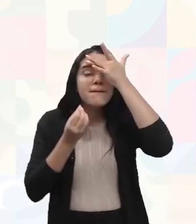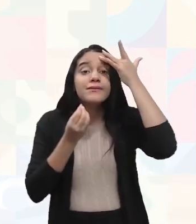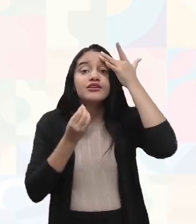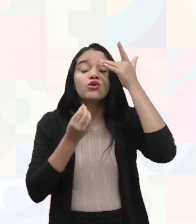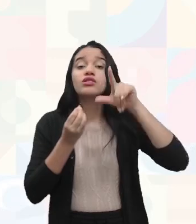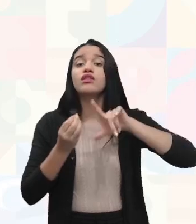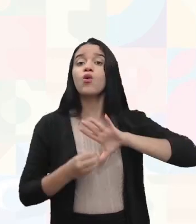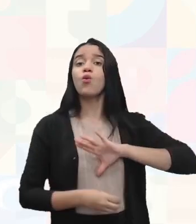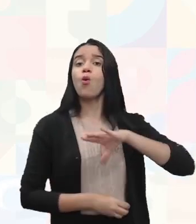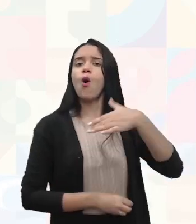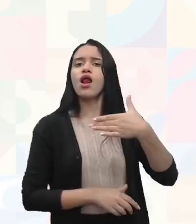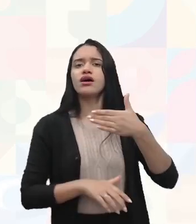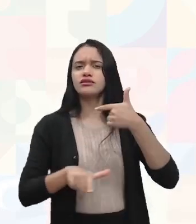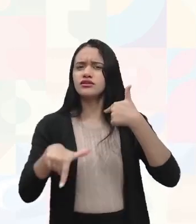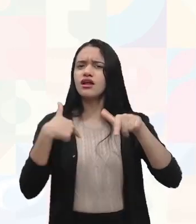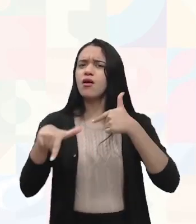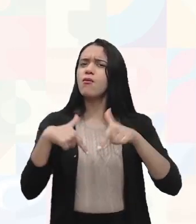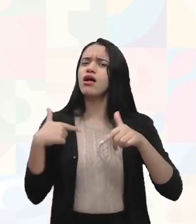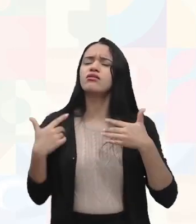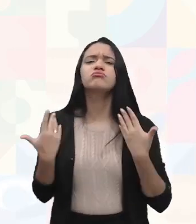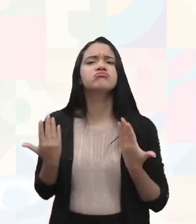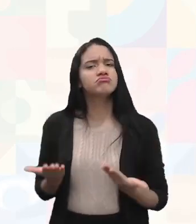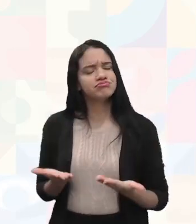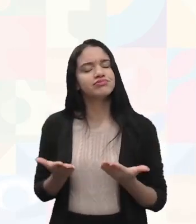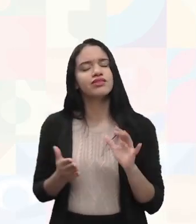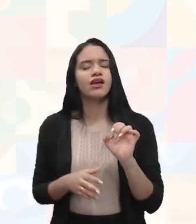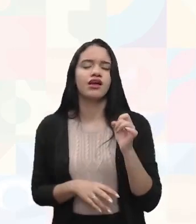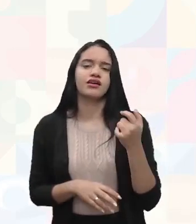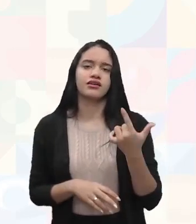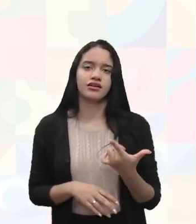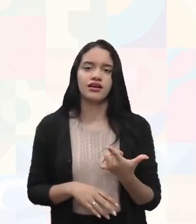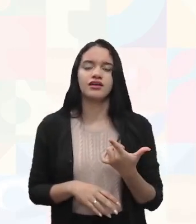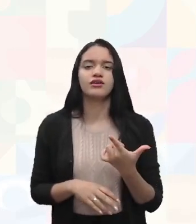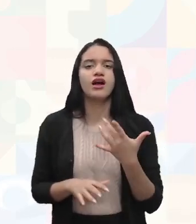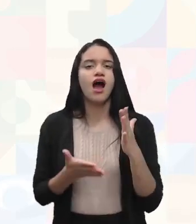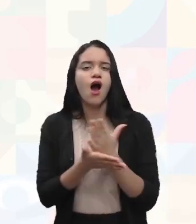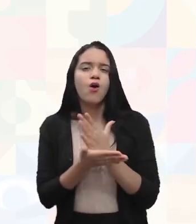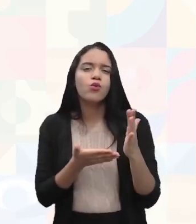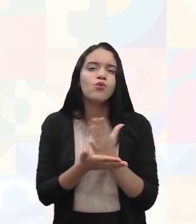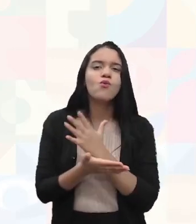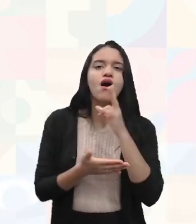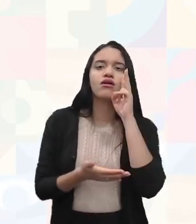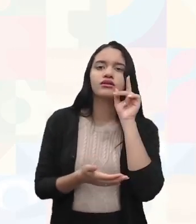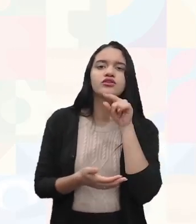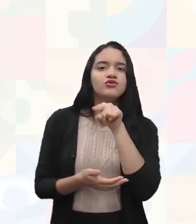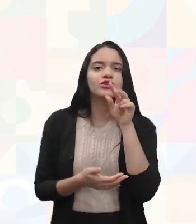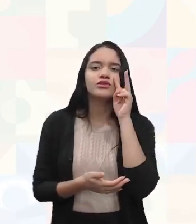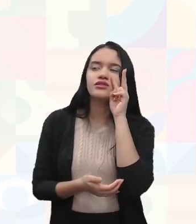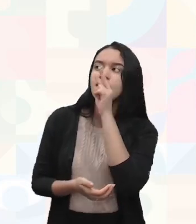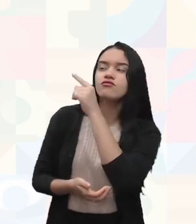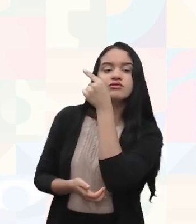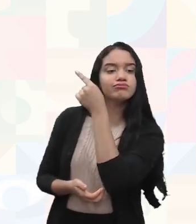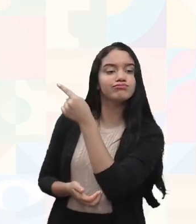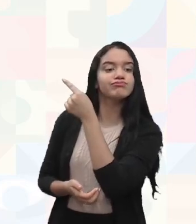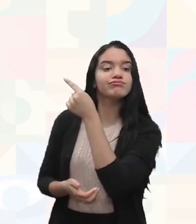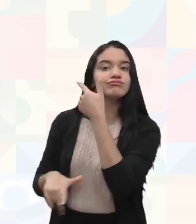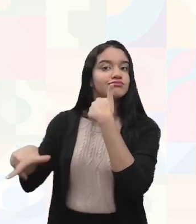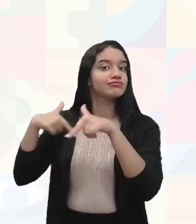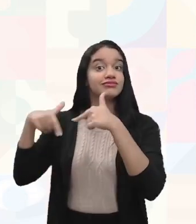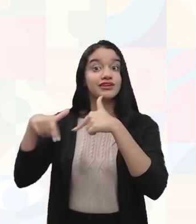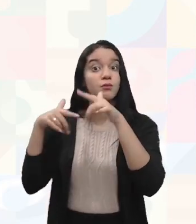coragem de trabalhar numa situação dessa? Claro, algumas aí você já está vendo que não são trabalhadores